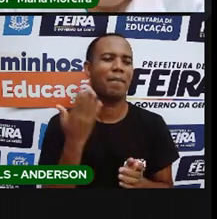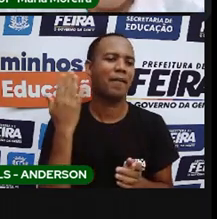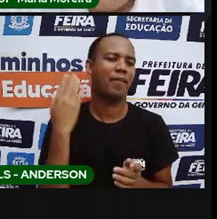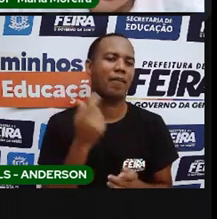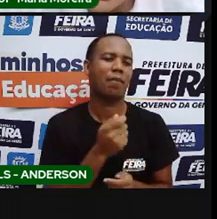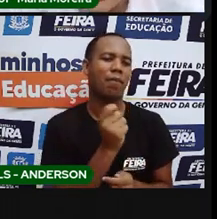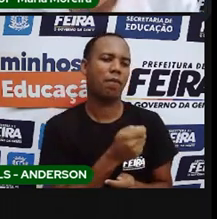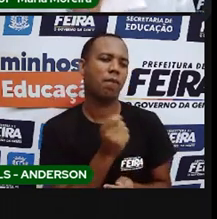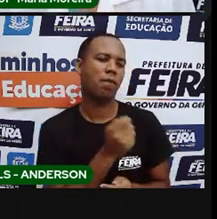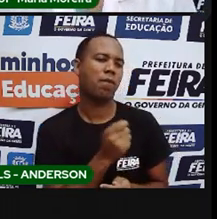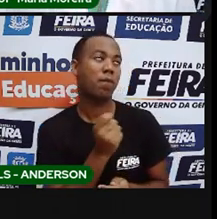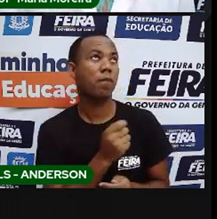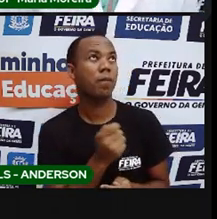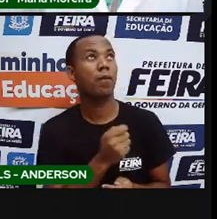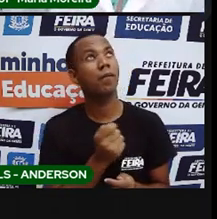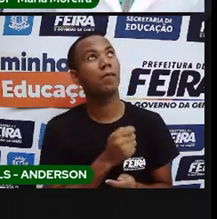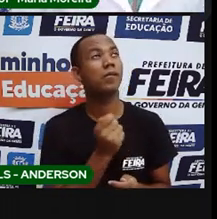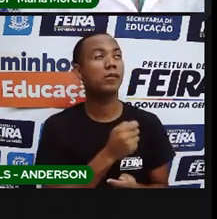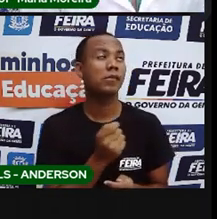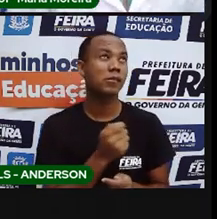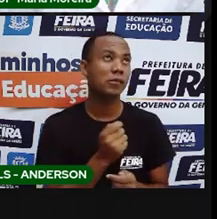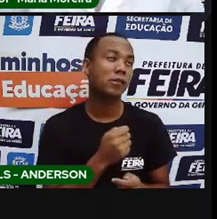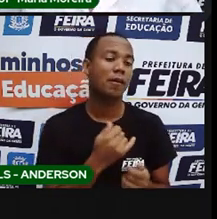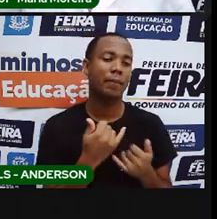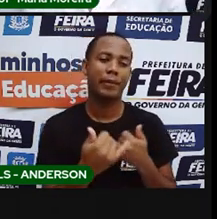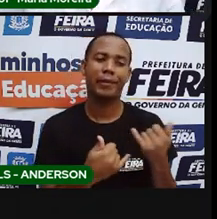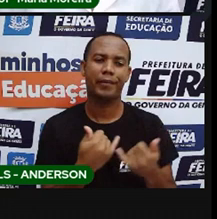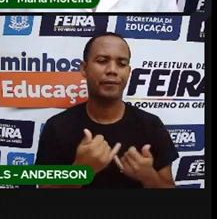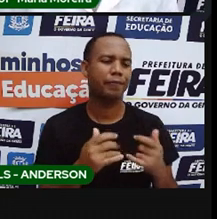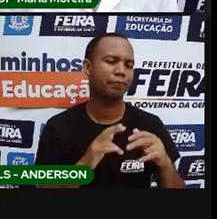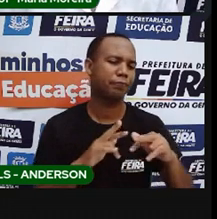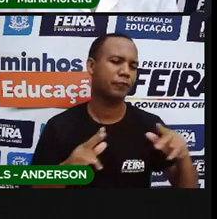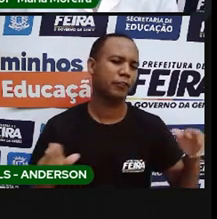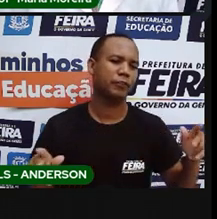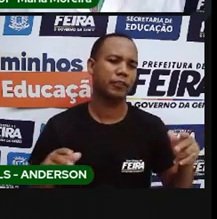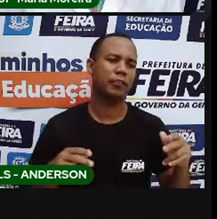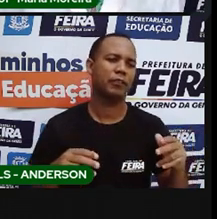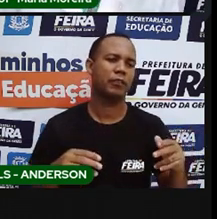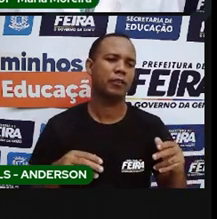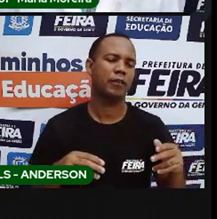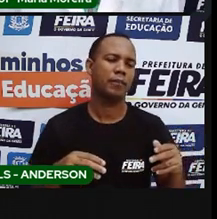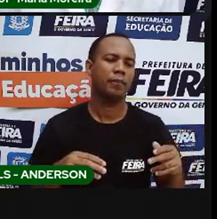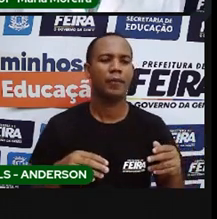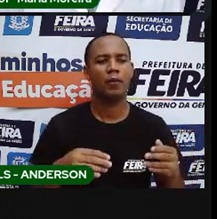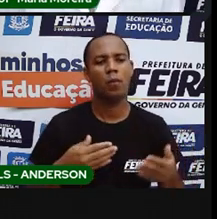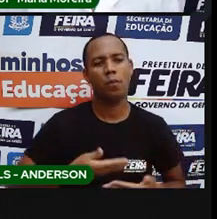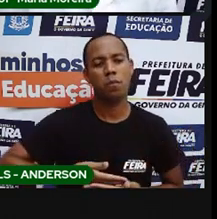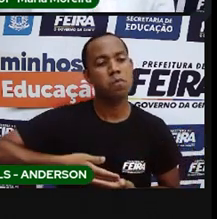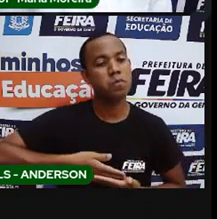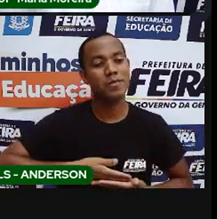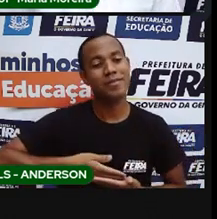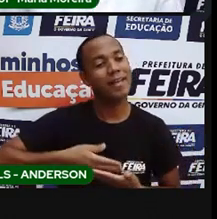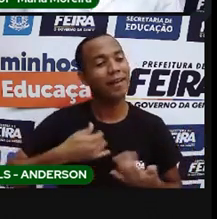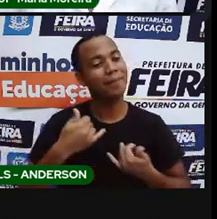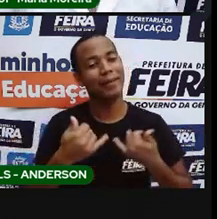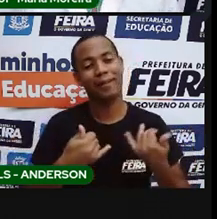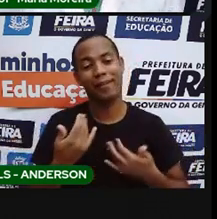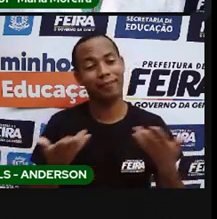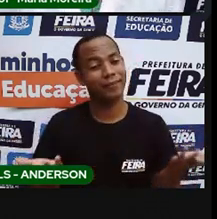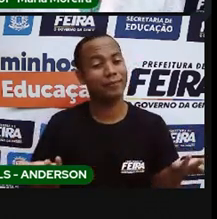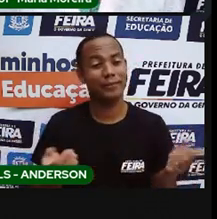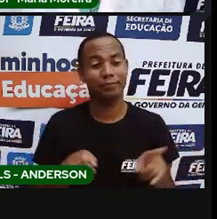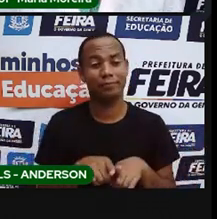muito, ralei muito o joelho, né? Mas eu gosto muito de brincar. Eu boneca, bola e pipa. acho que tudo meio indecível. Tá?